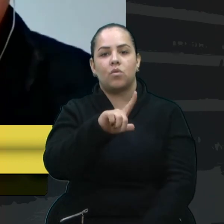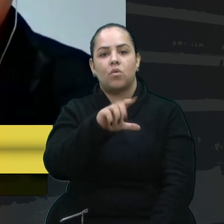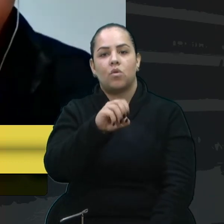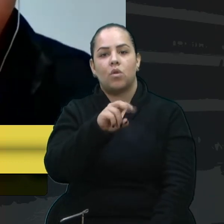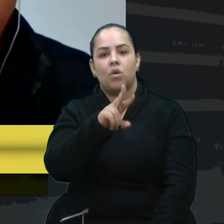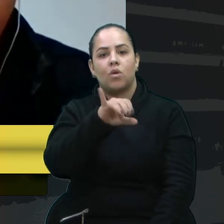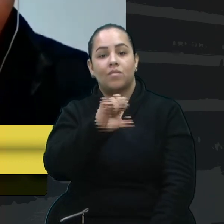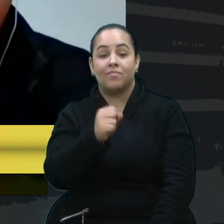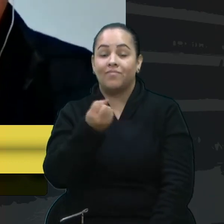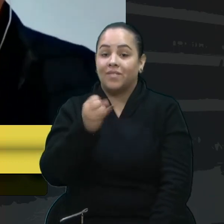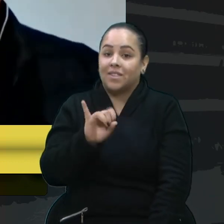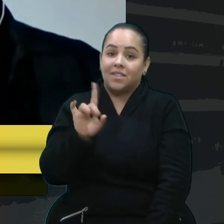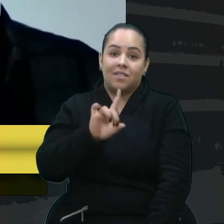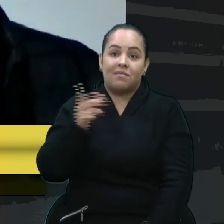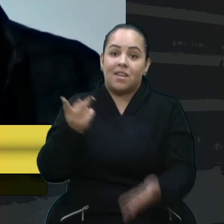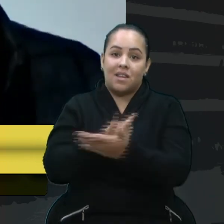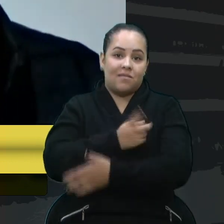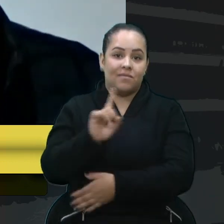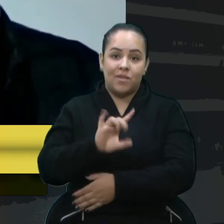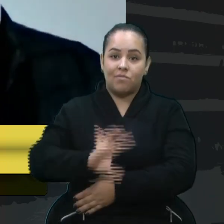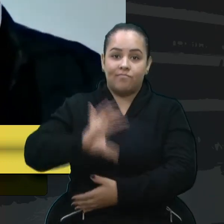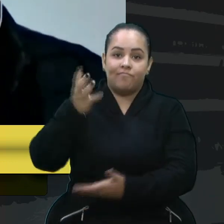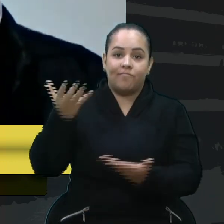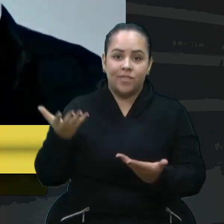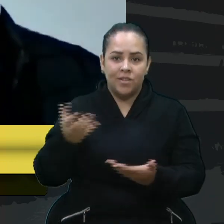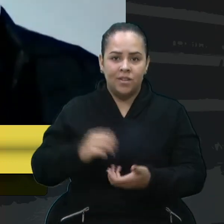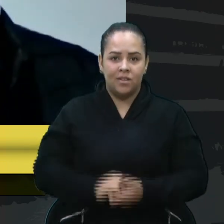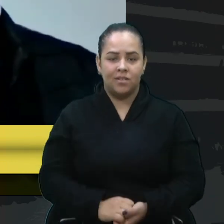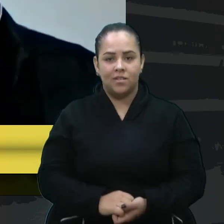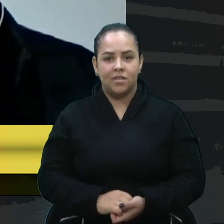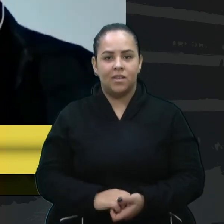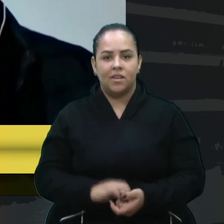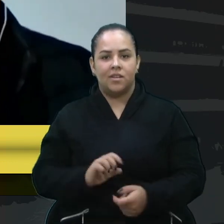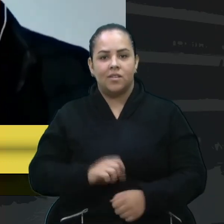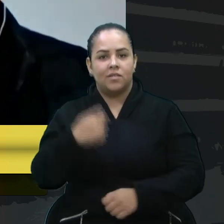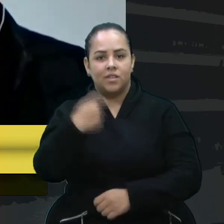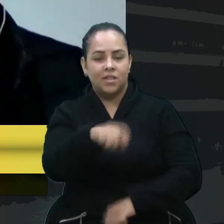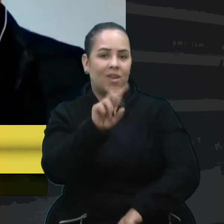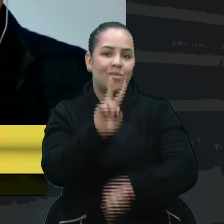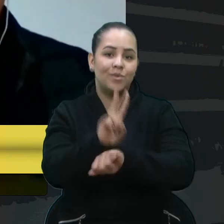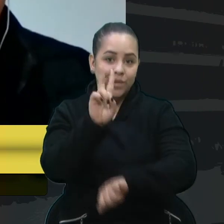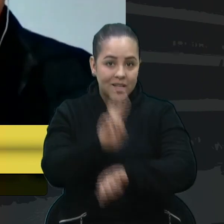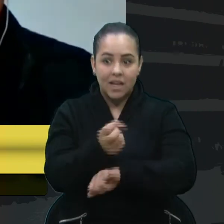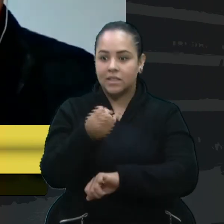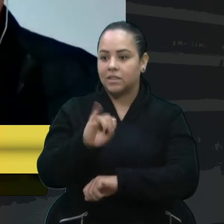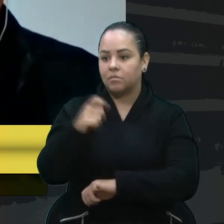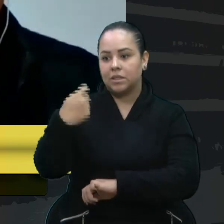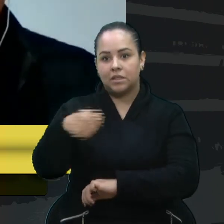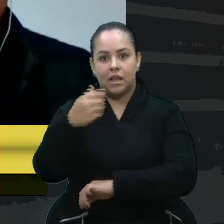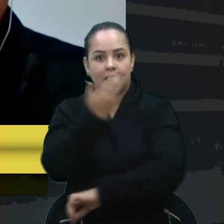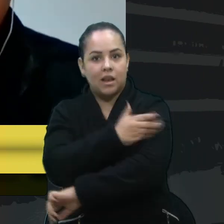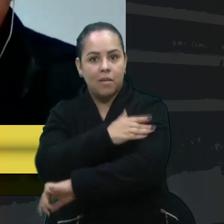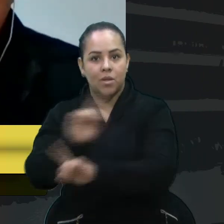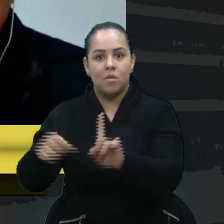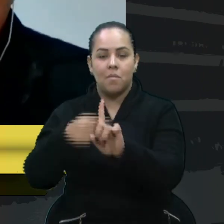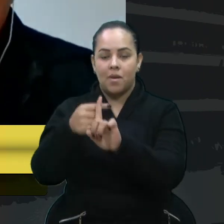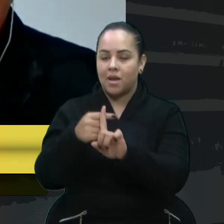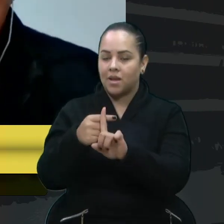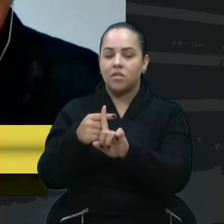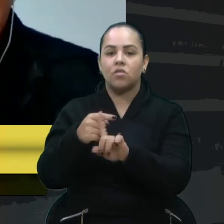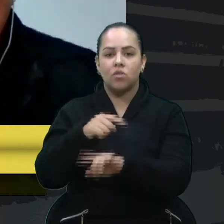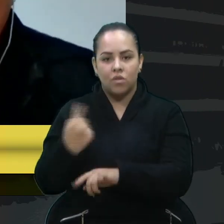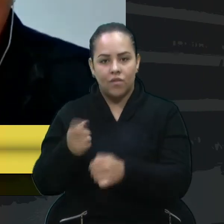se nós não errar, isso não vai acontecer. Então, vamos cuidar. Se precisar mais treinamento, se faz mais. Muito obrigado, senhor